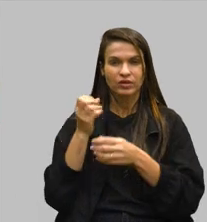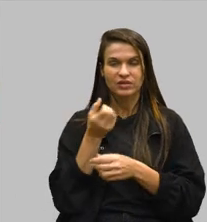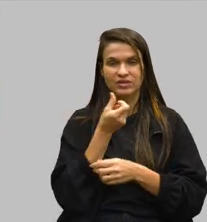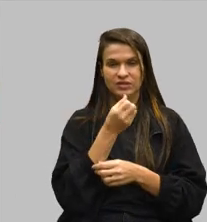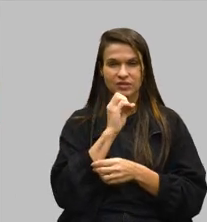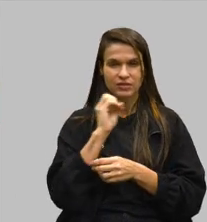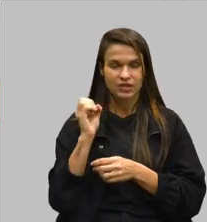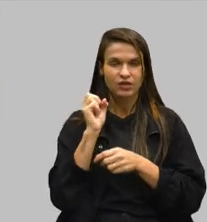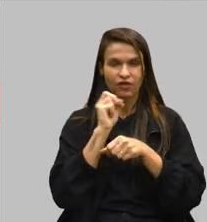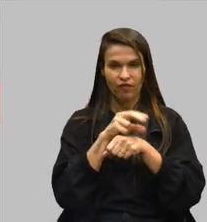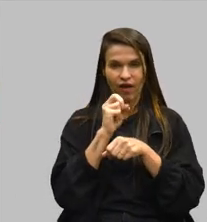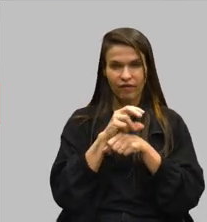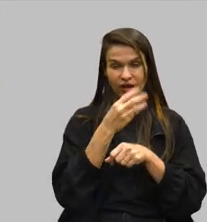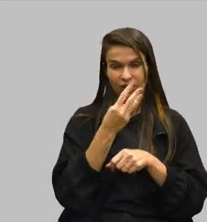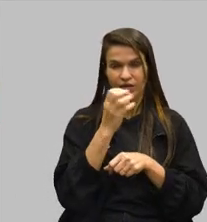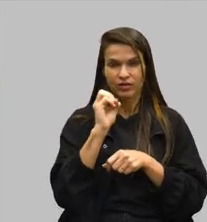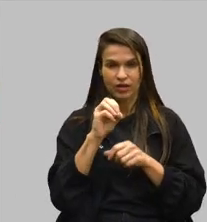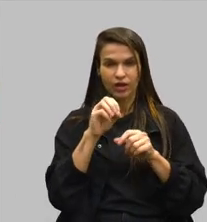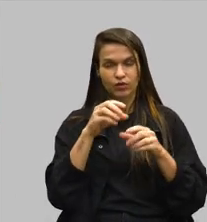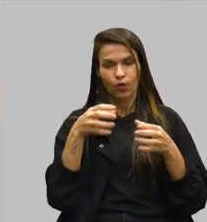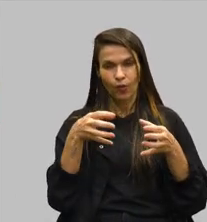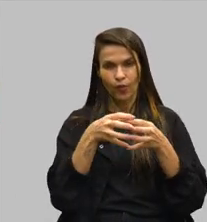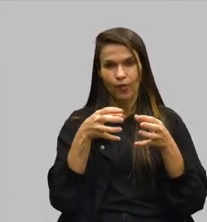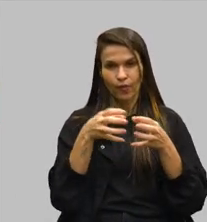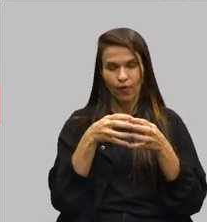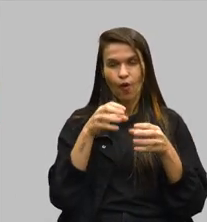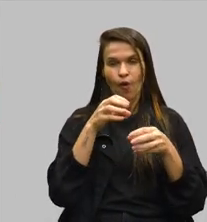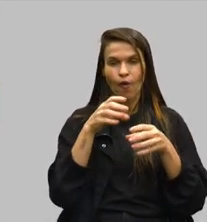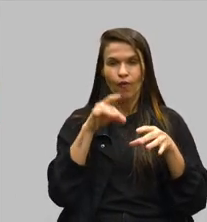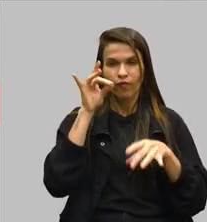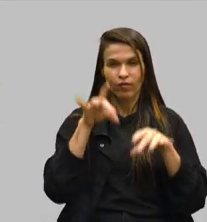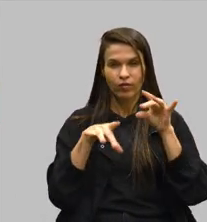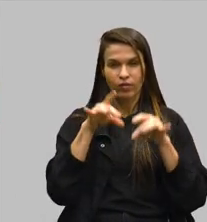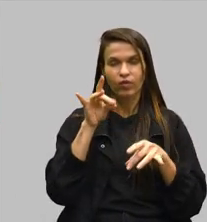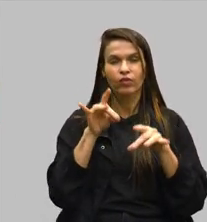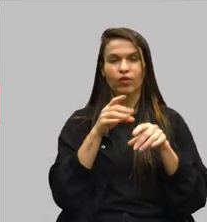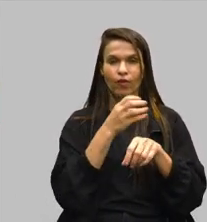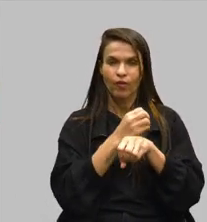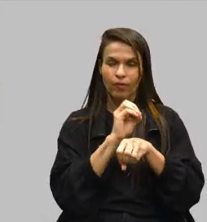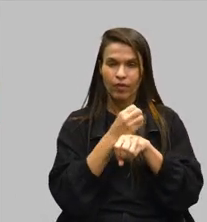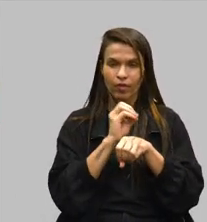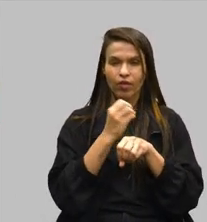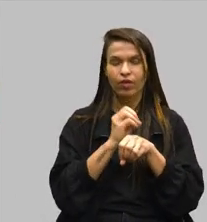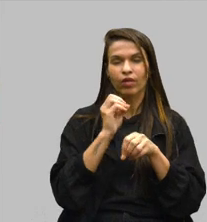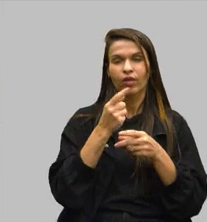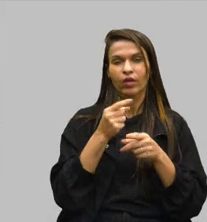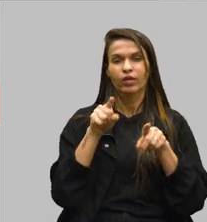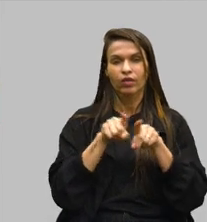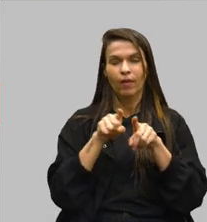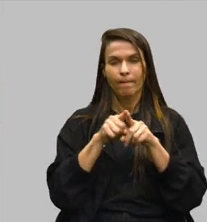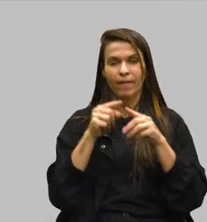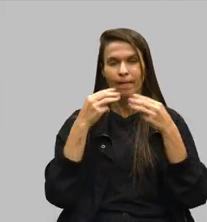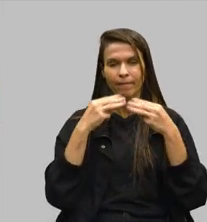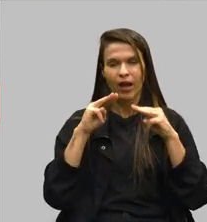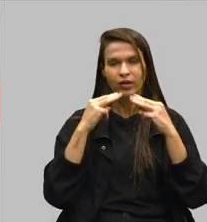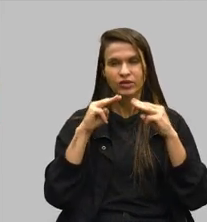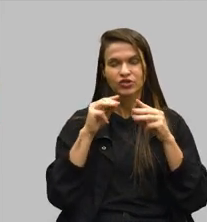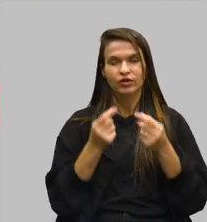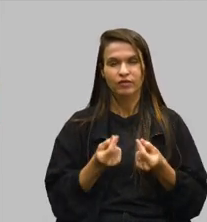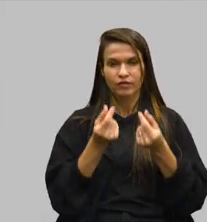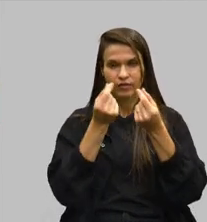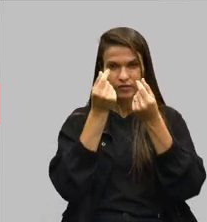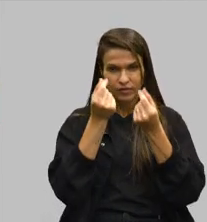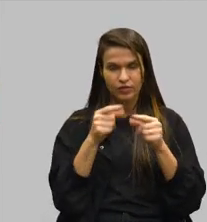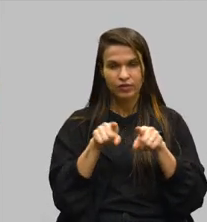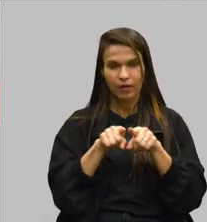30 turmas, oficinas temáticas nas áreas de modelagem de negócios, marketing e finanças, aconselhamentos técnicos e individuais aos